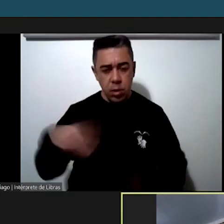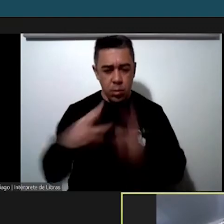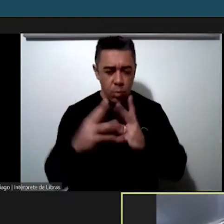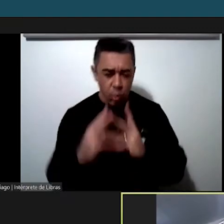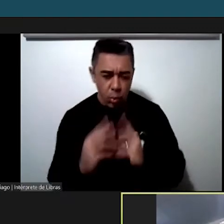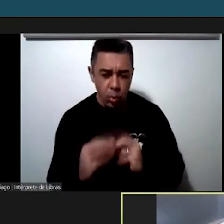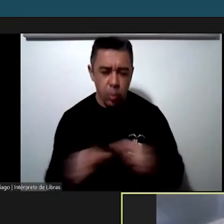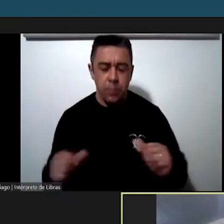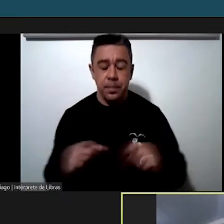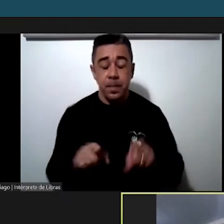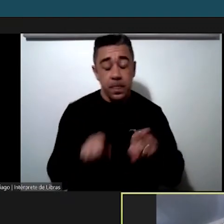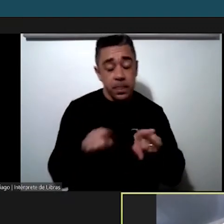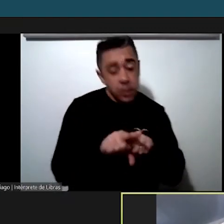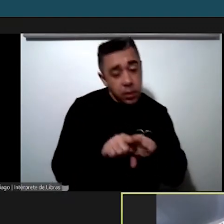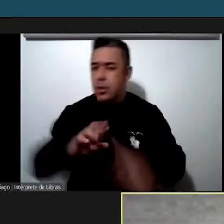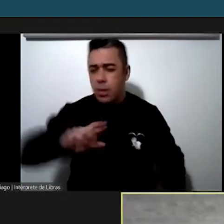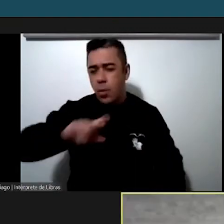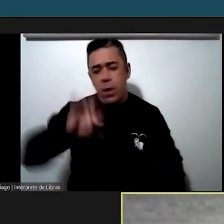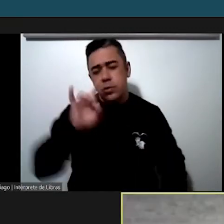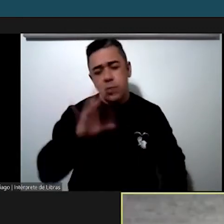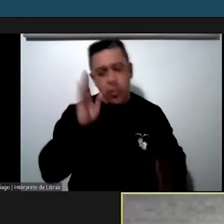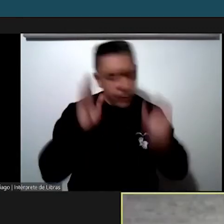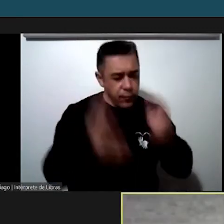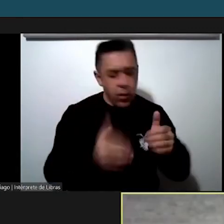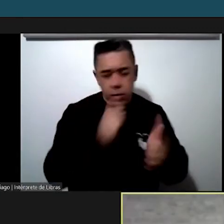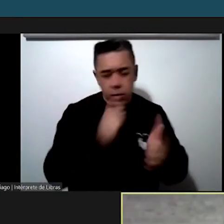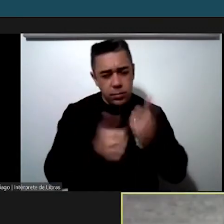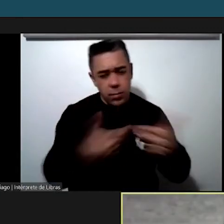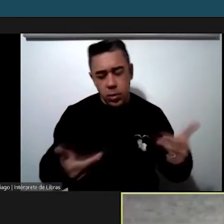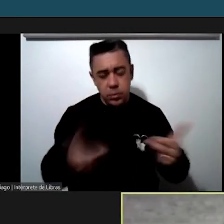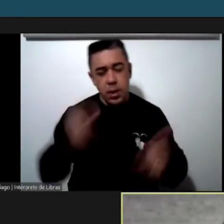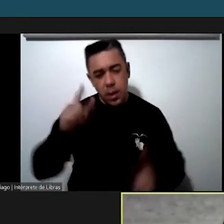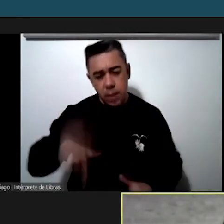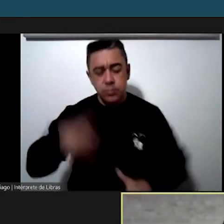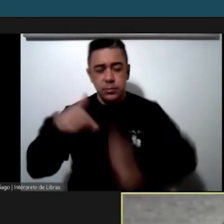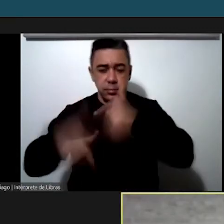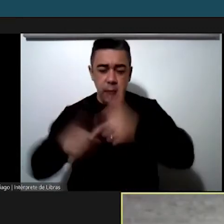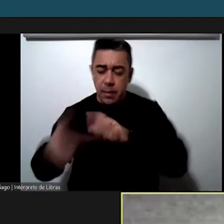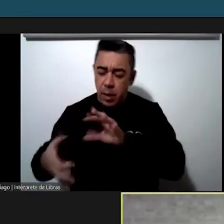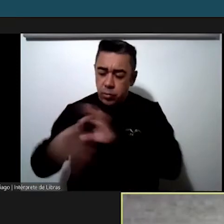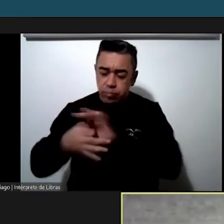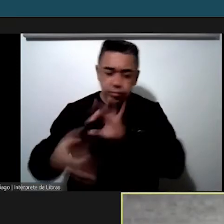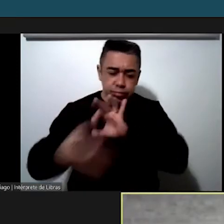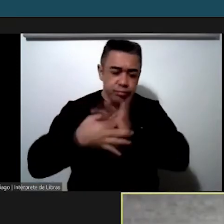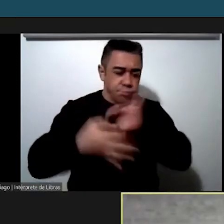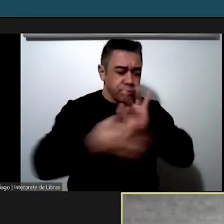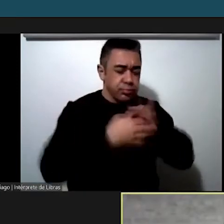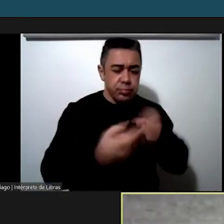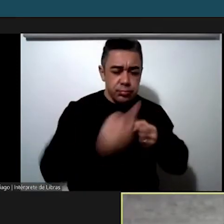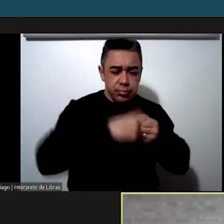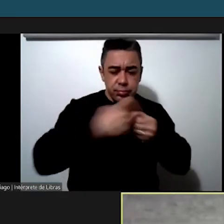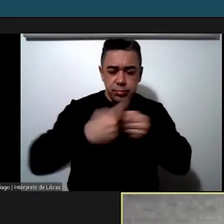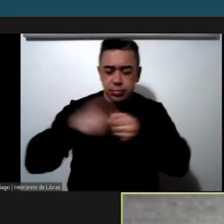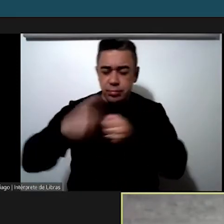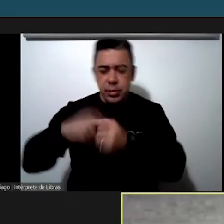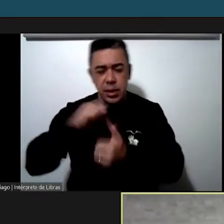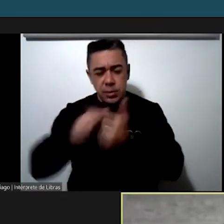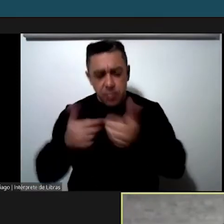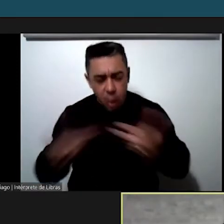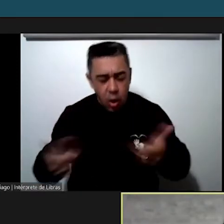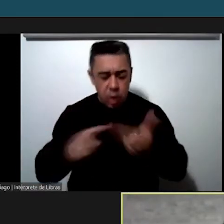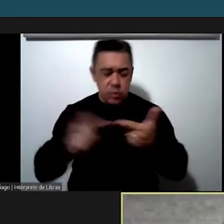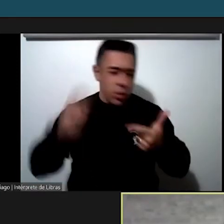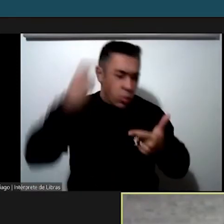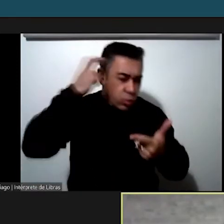energias renováveis ali. É um trabalho ligado ao esporte, um trabalho ligado à cultura, é trabalho ligado ao meio